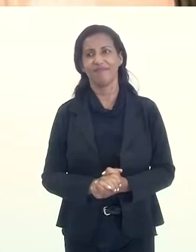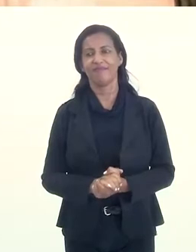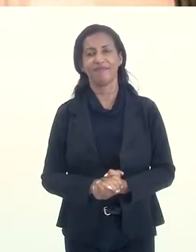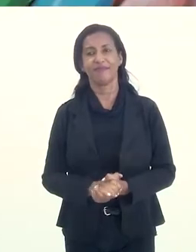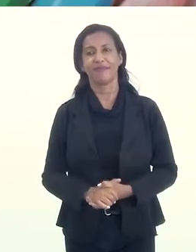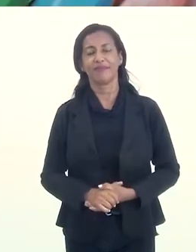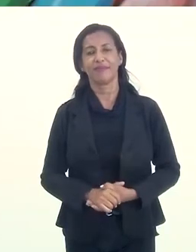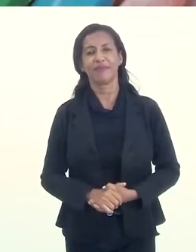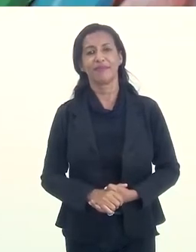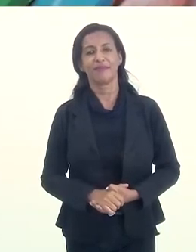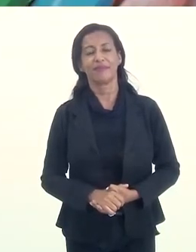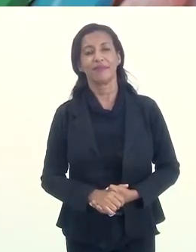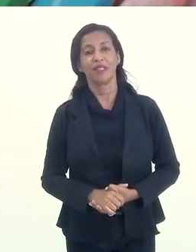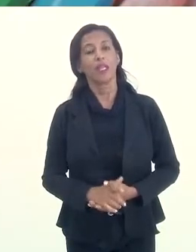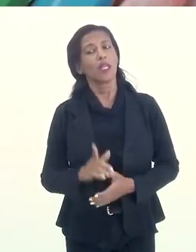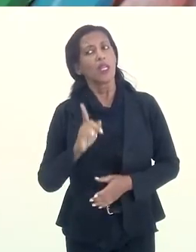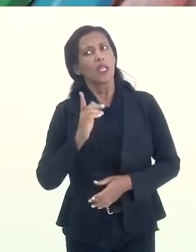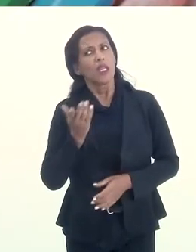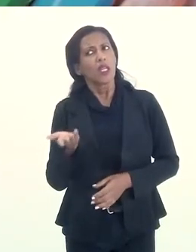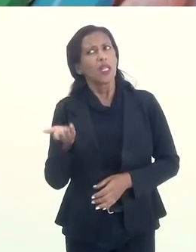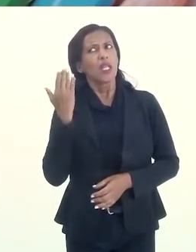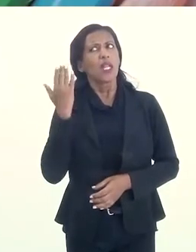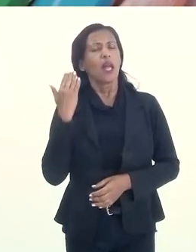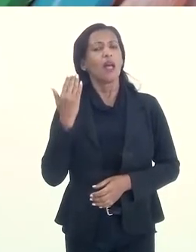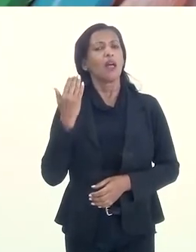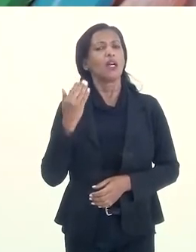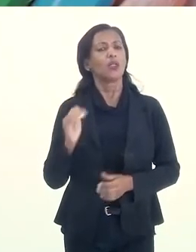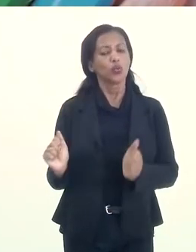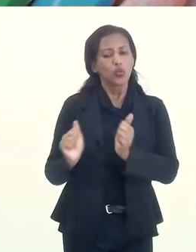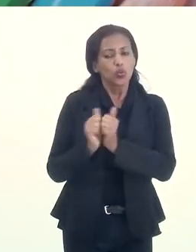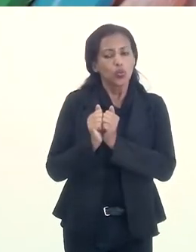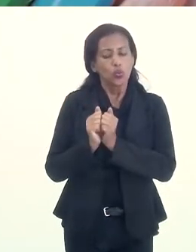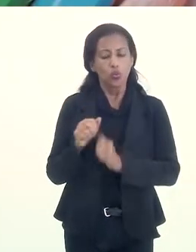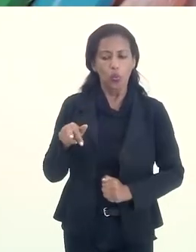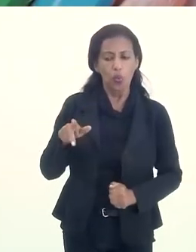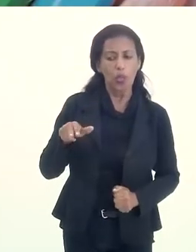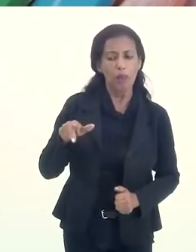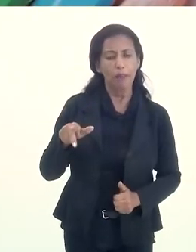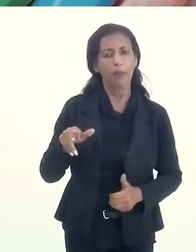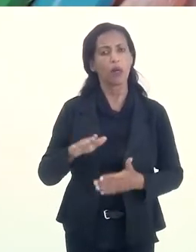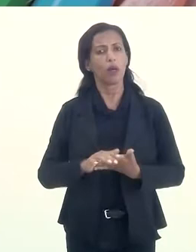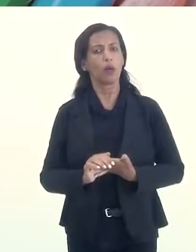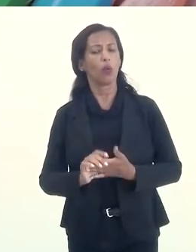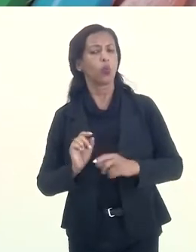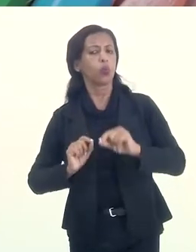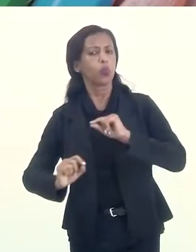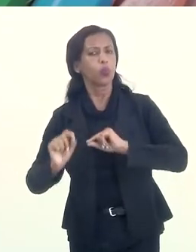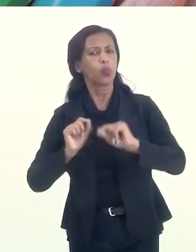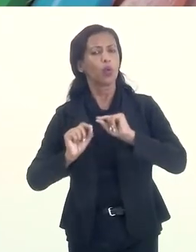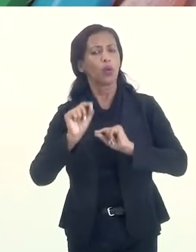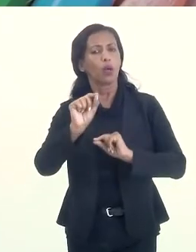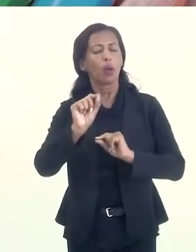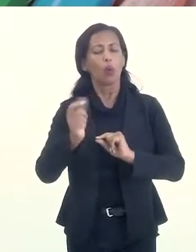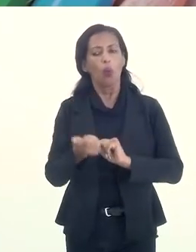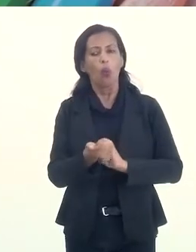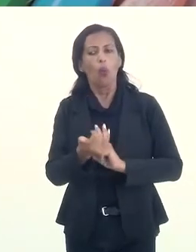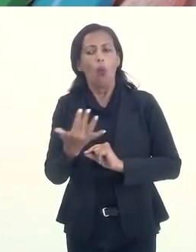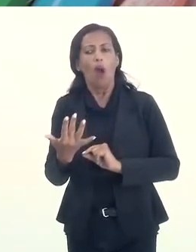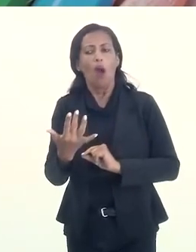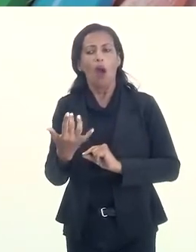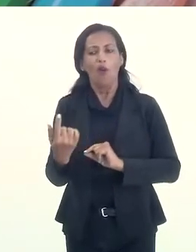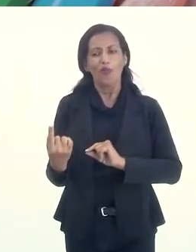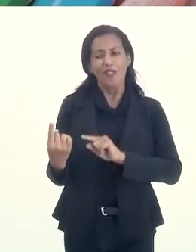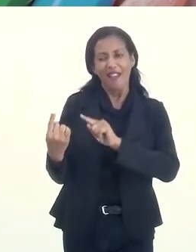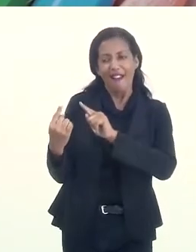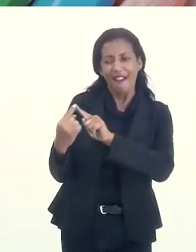Sim, e lá da convivência com seus irmãos, com qual